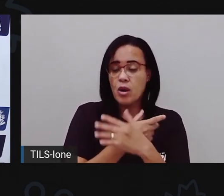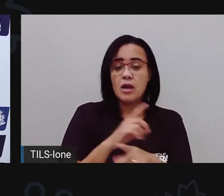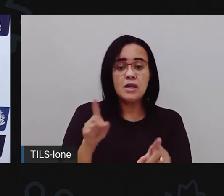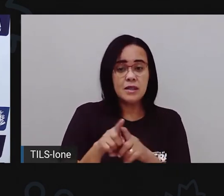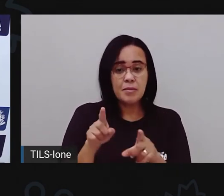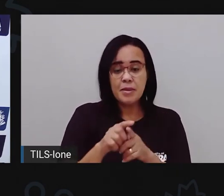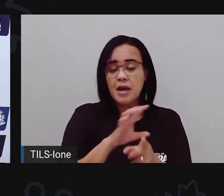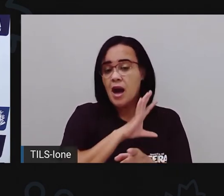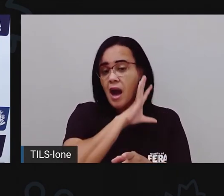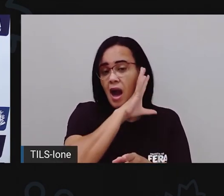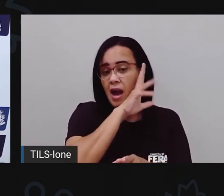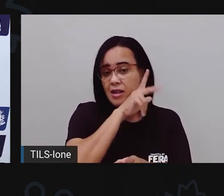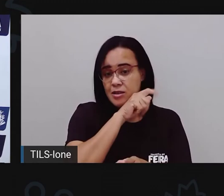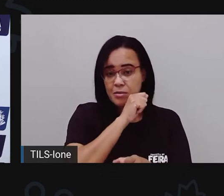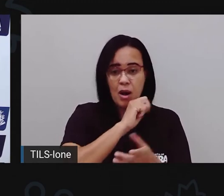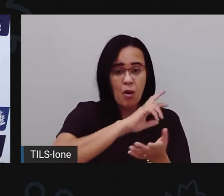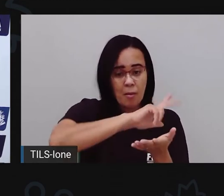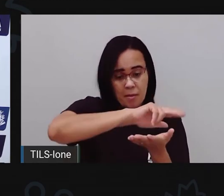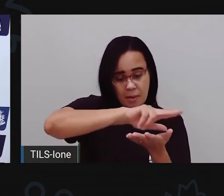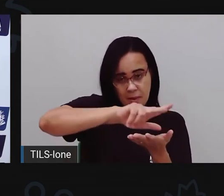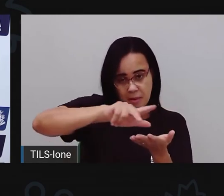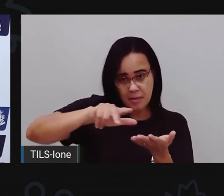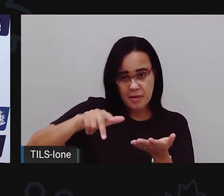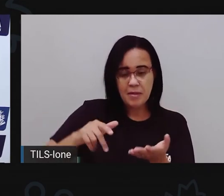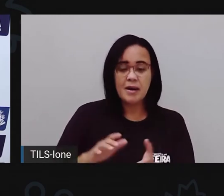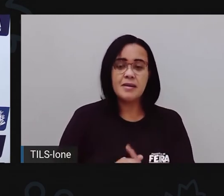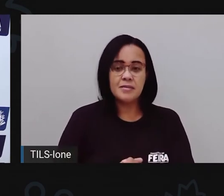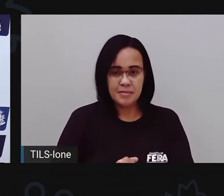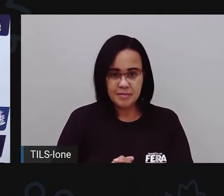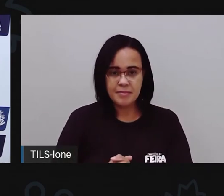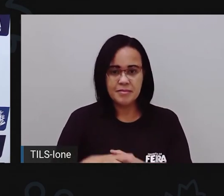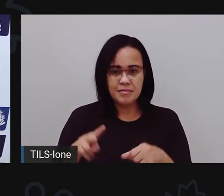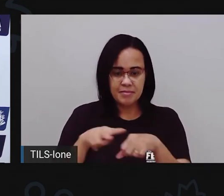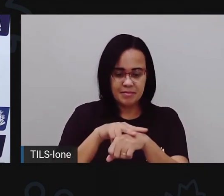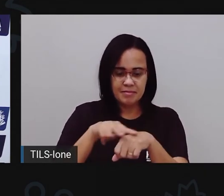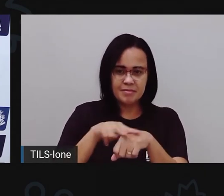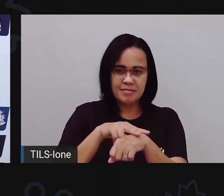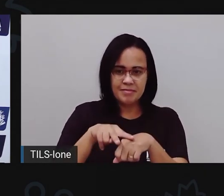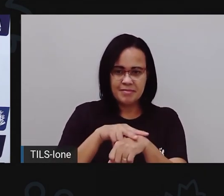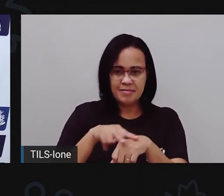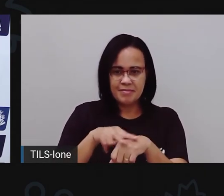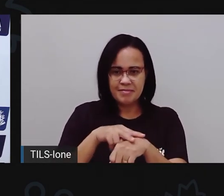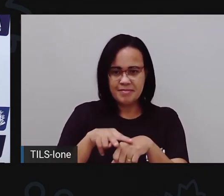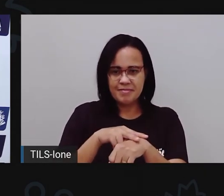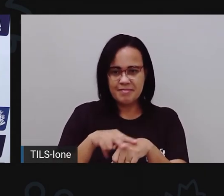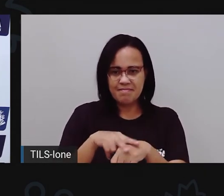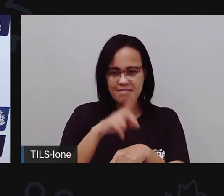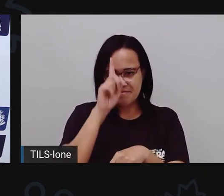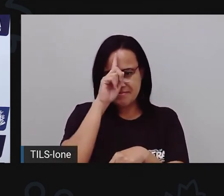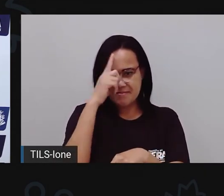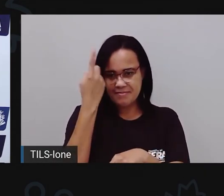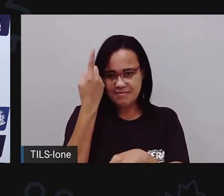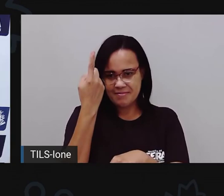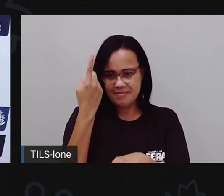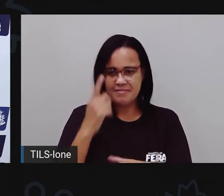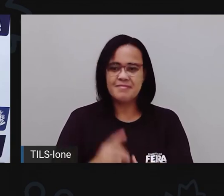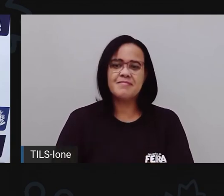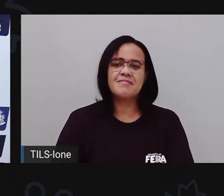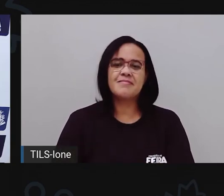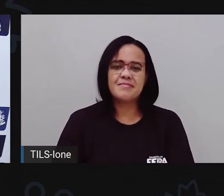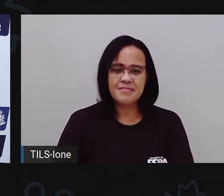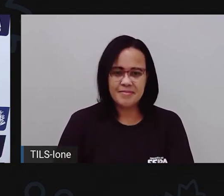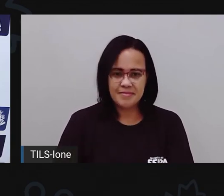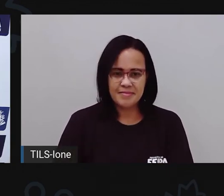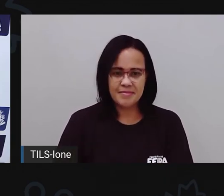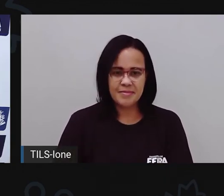Vou pegar o amarelo, né. Não, vou fazer um passarinho verde. Usar a criatividade. Amassa bem